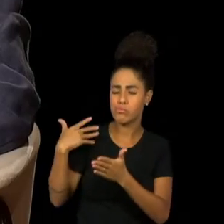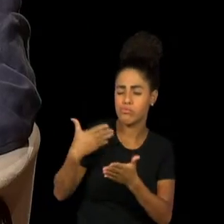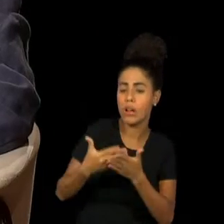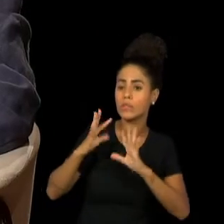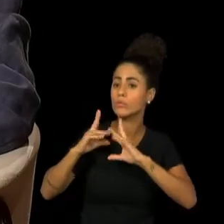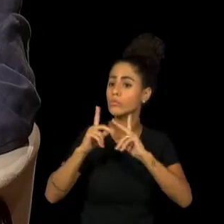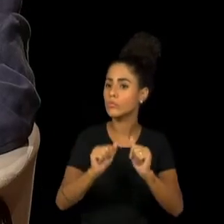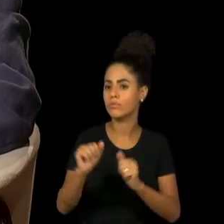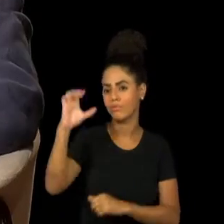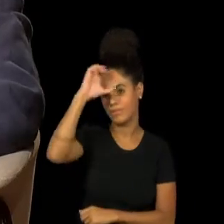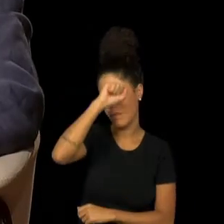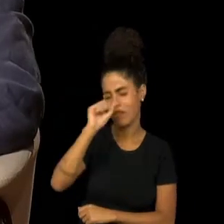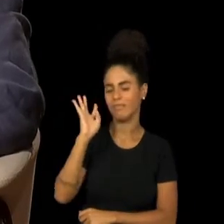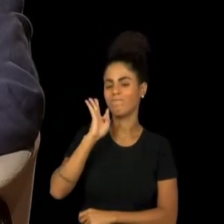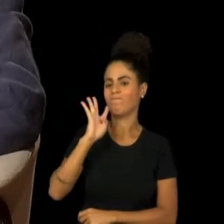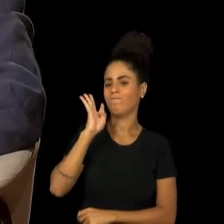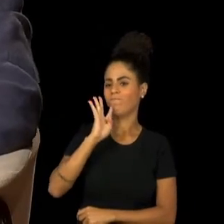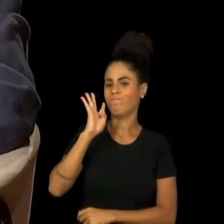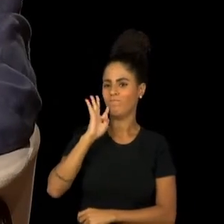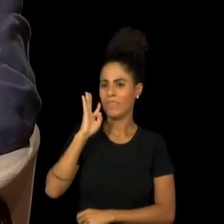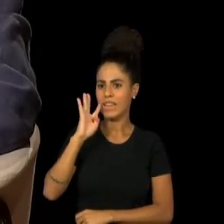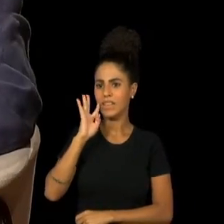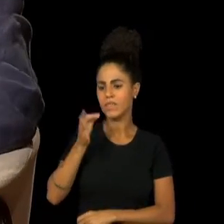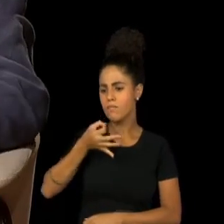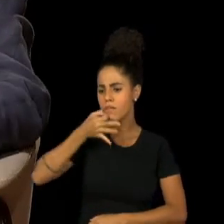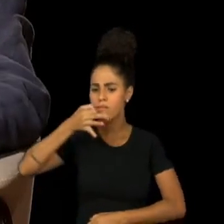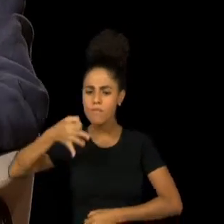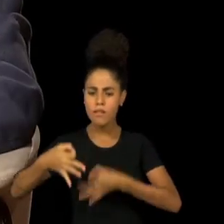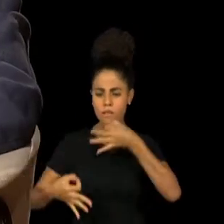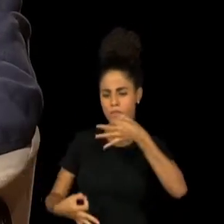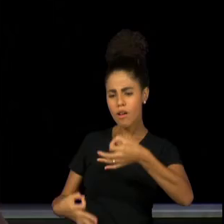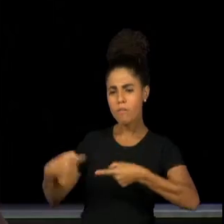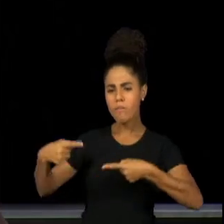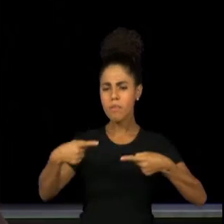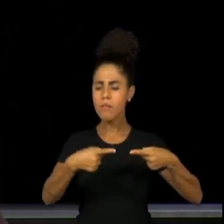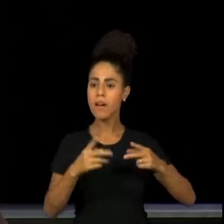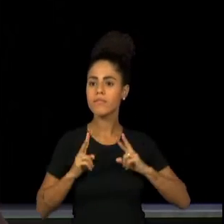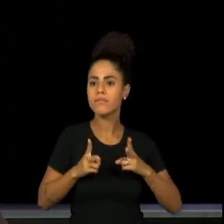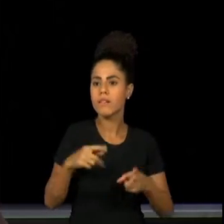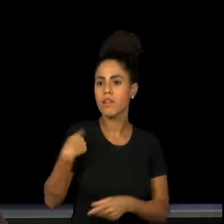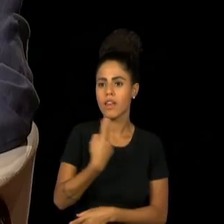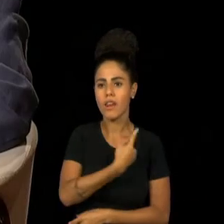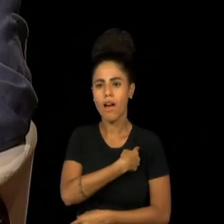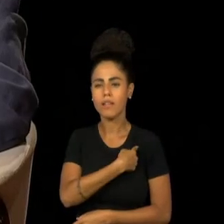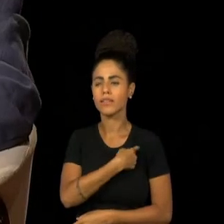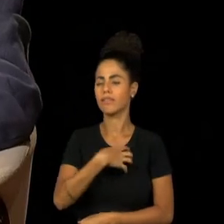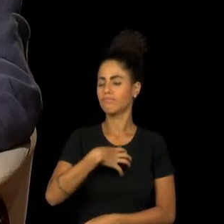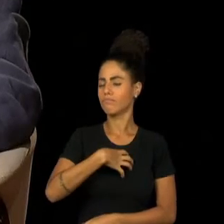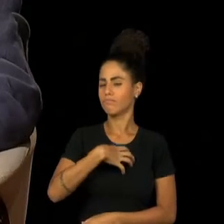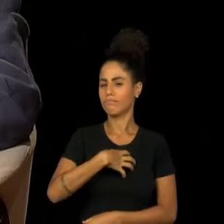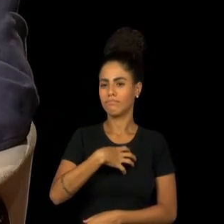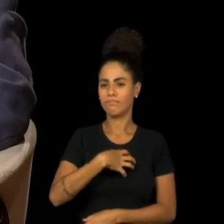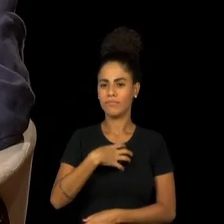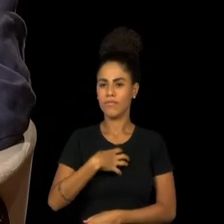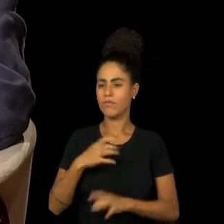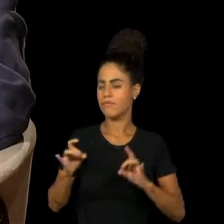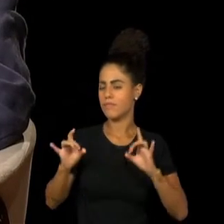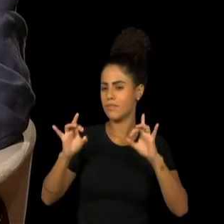Isso foi muito legal. Então, as discussões todas filosóficas, humanistas que a gente teve lá foram de cinema.